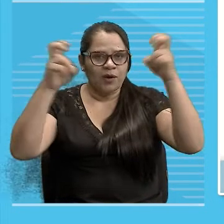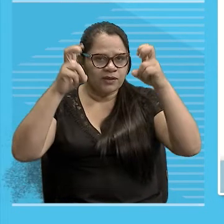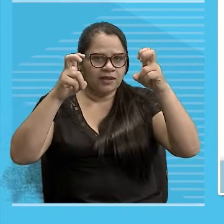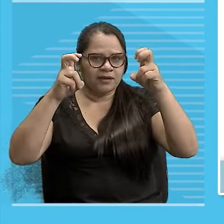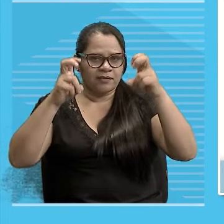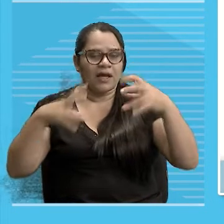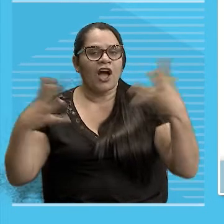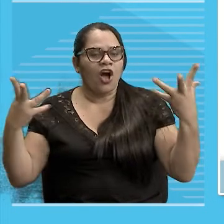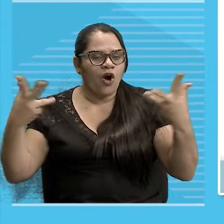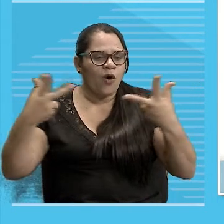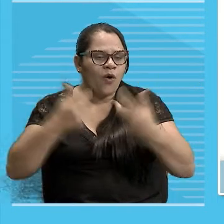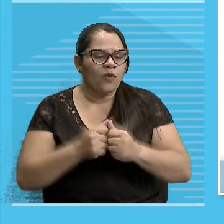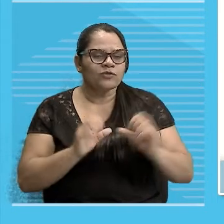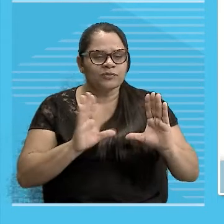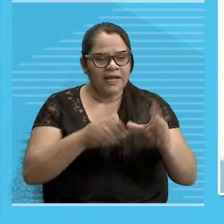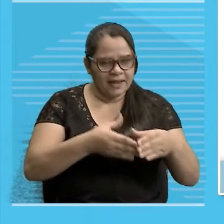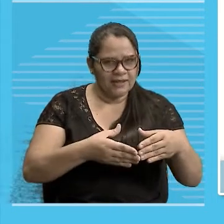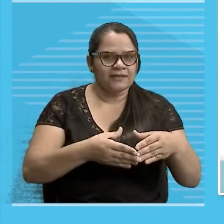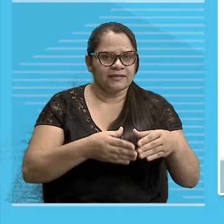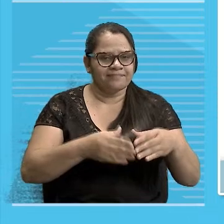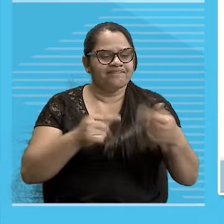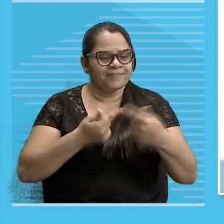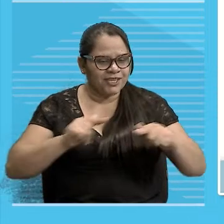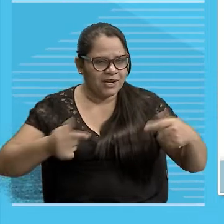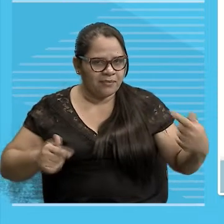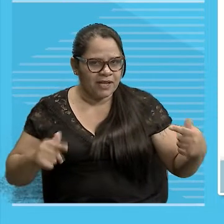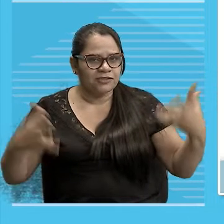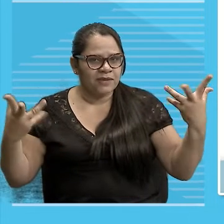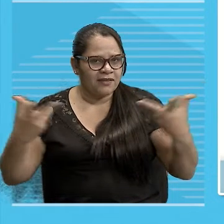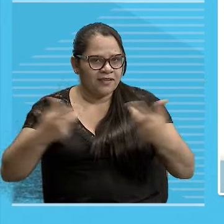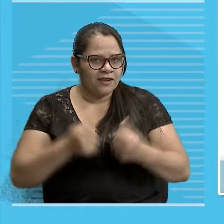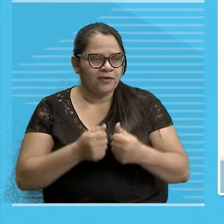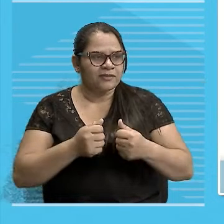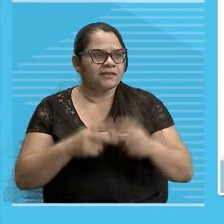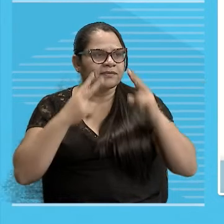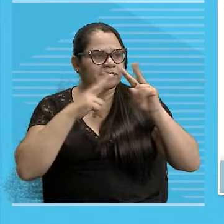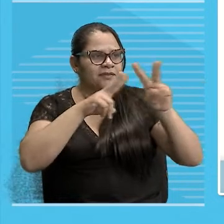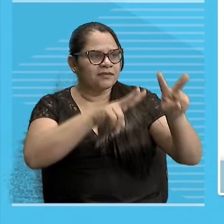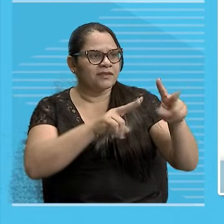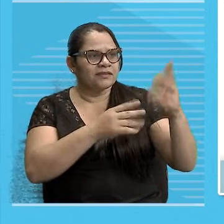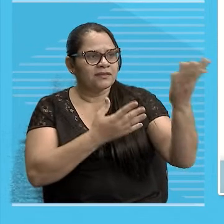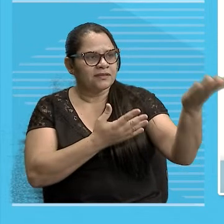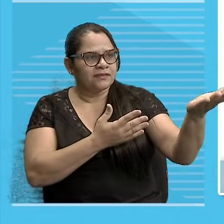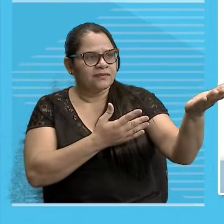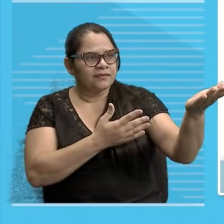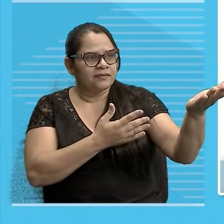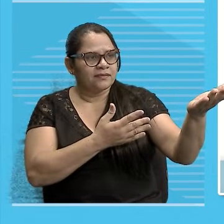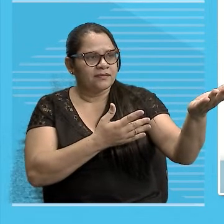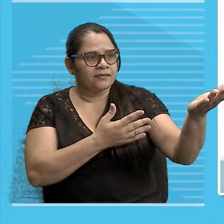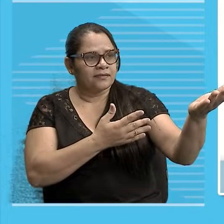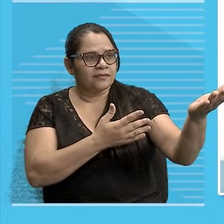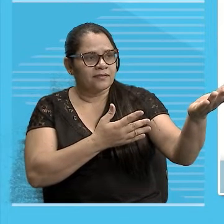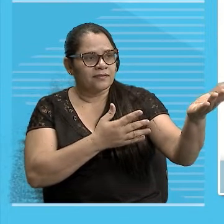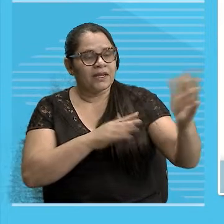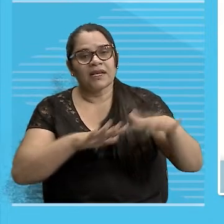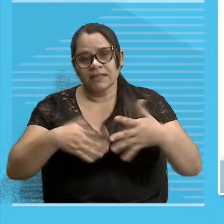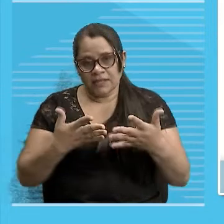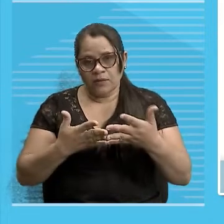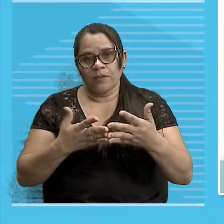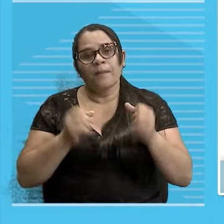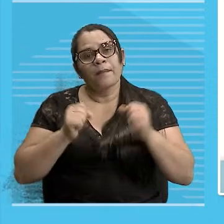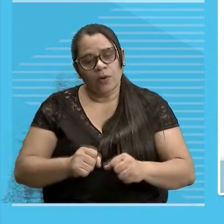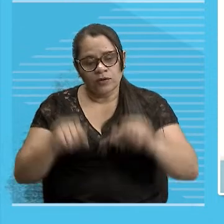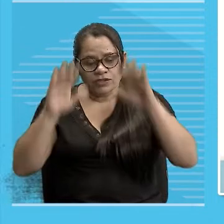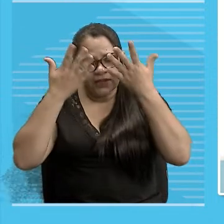gramatical É maravilhosa Veja aí Nenês Olha aí Aí você pode colocar Analisando